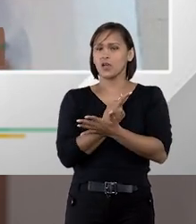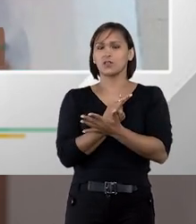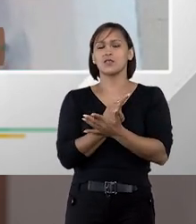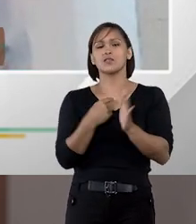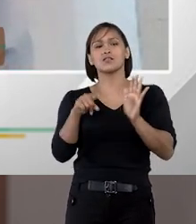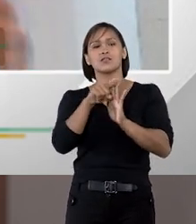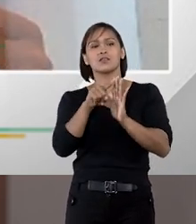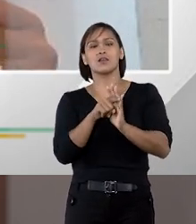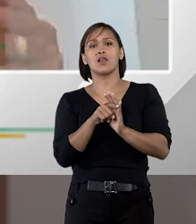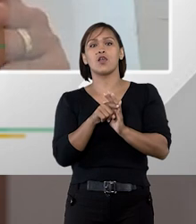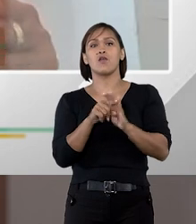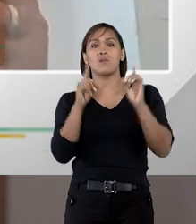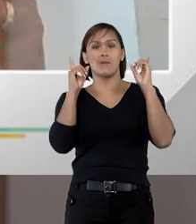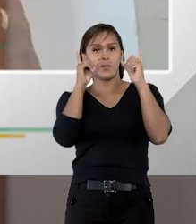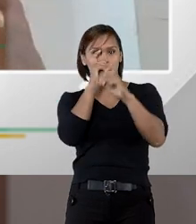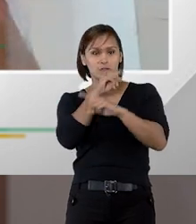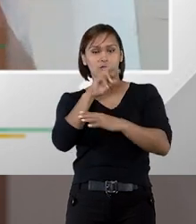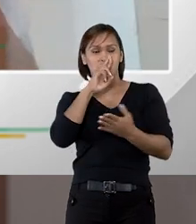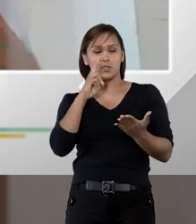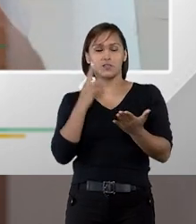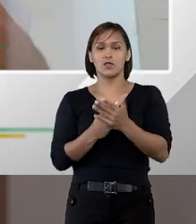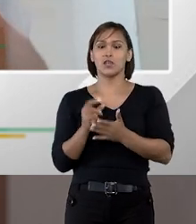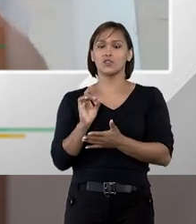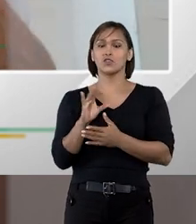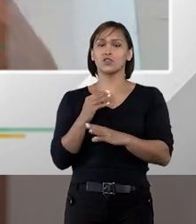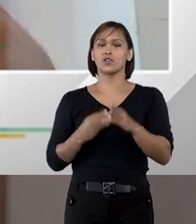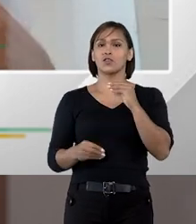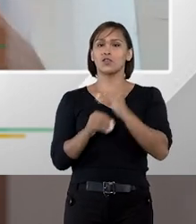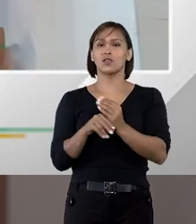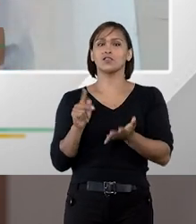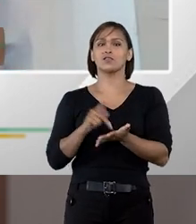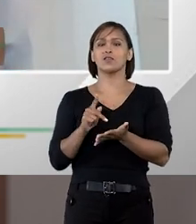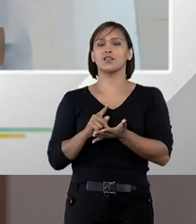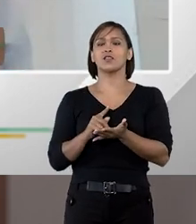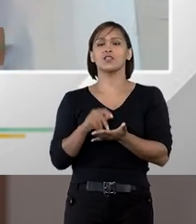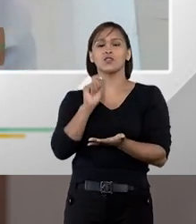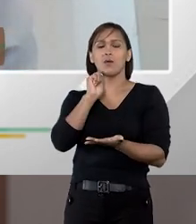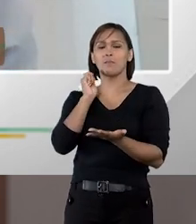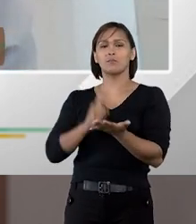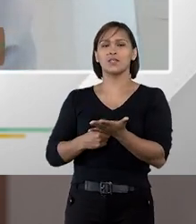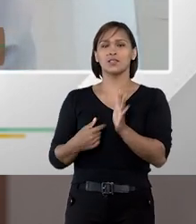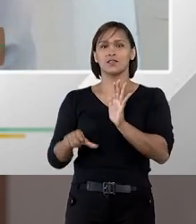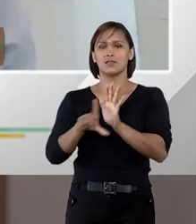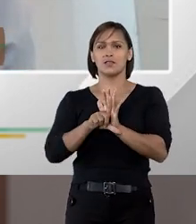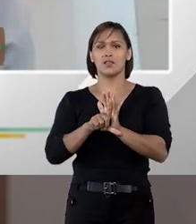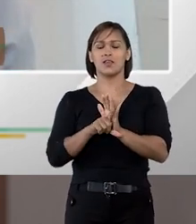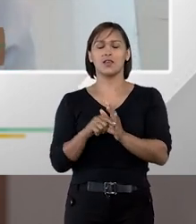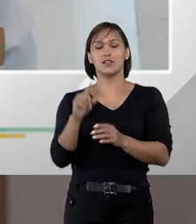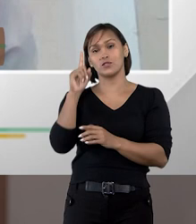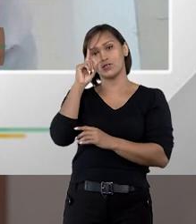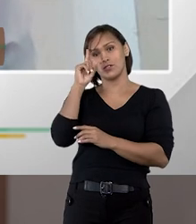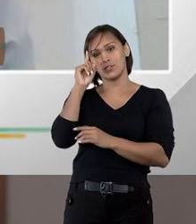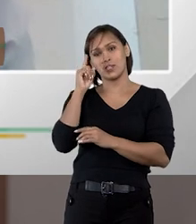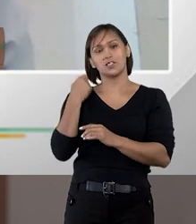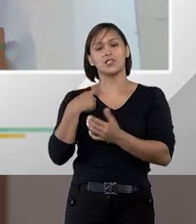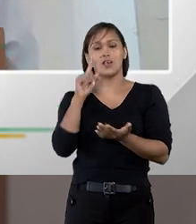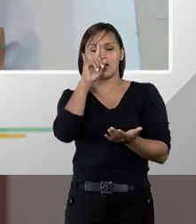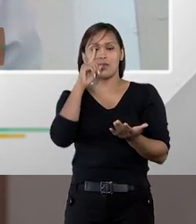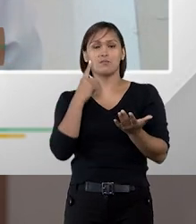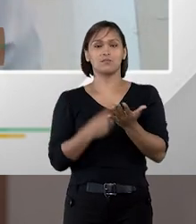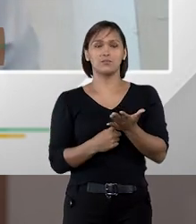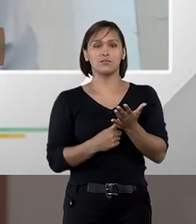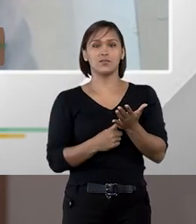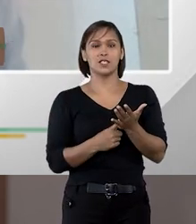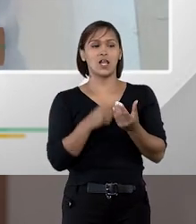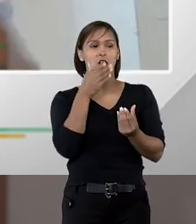divergentes quais são as questões polêmicas isso só se consolida efetivamente com a aplicação da lei é no dia a dia é na